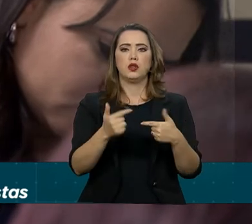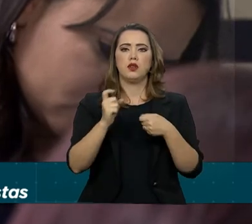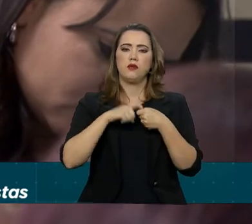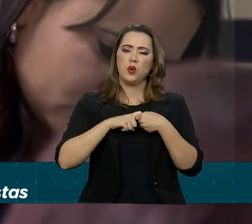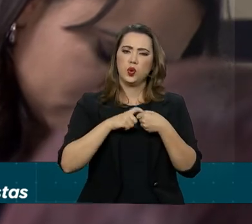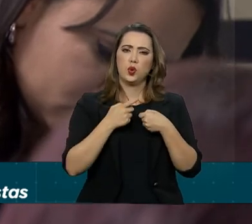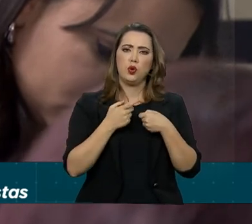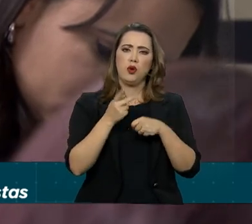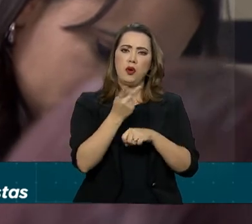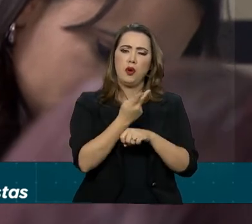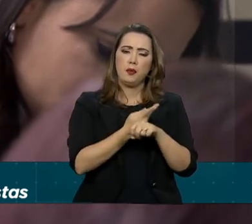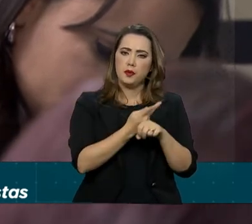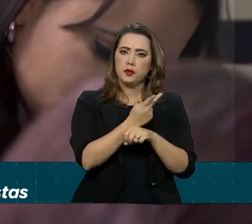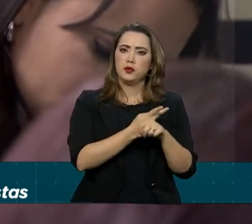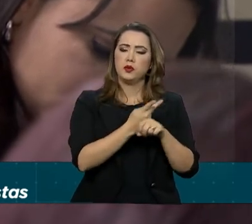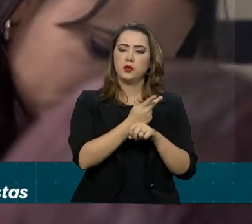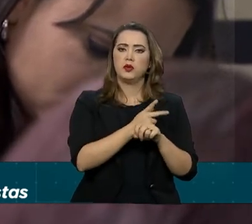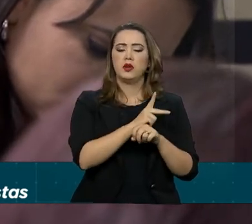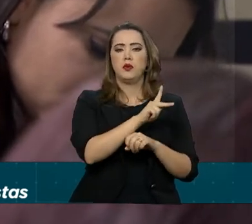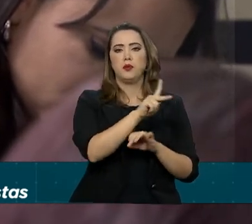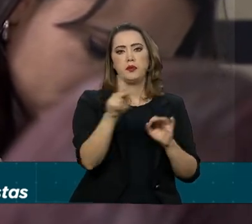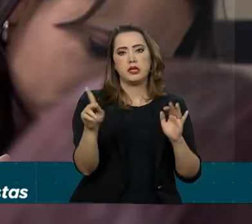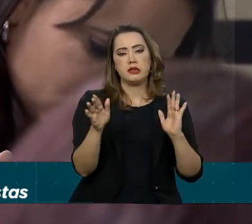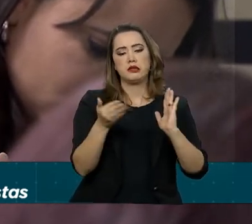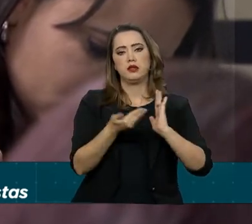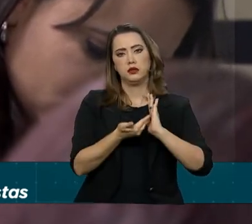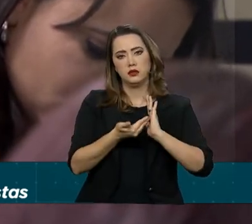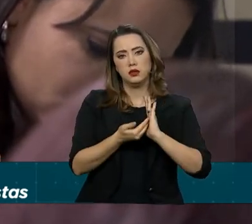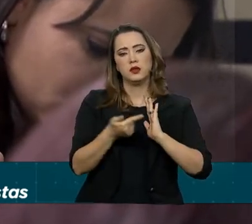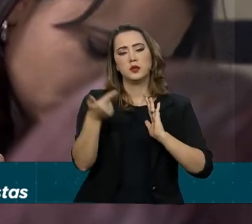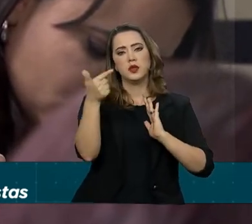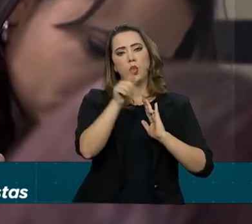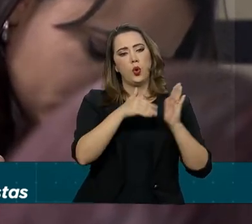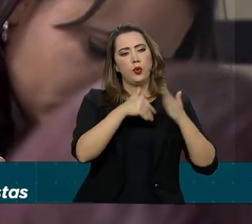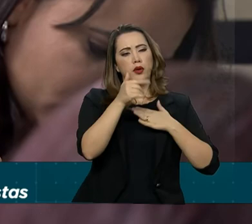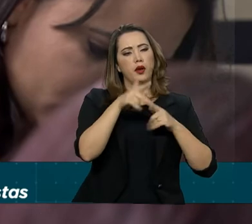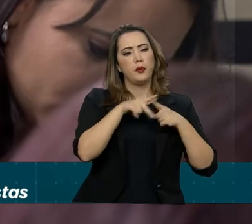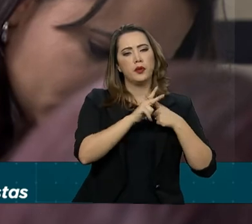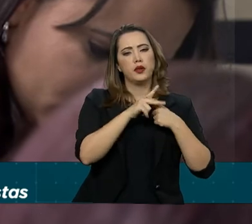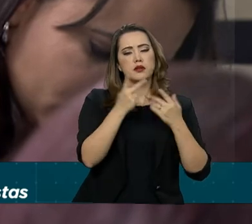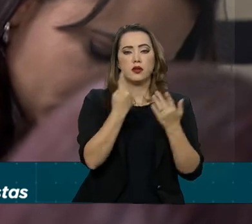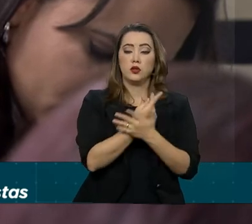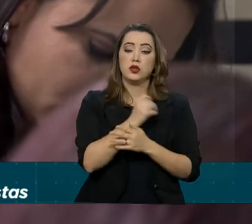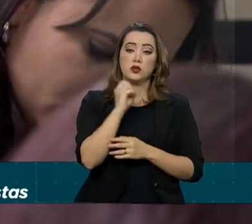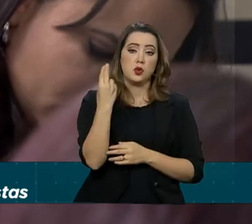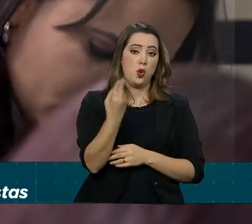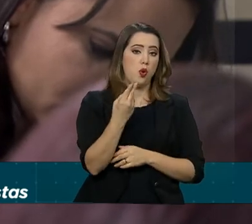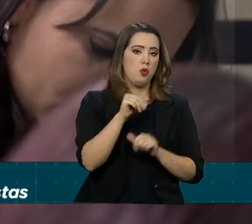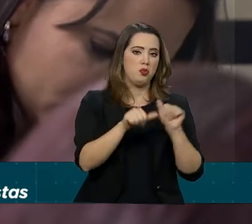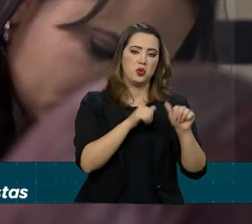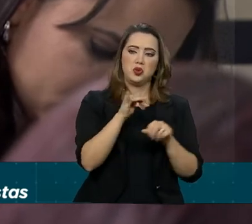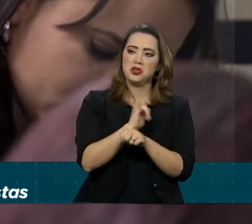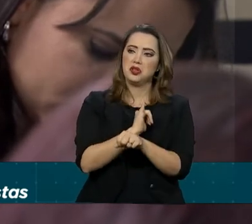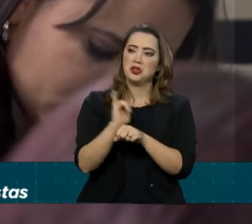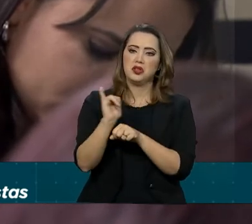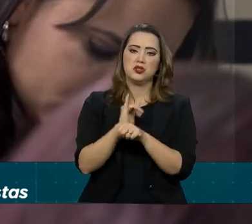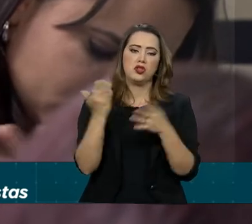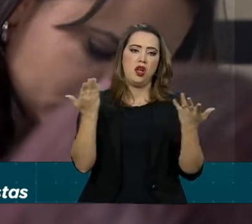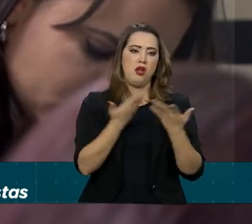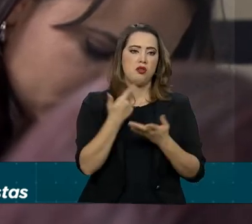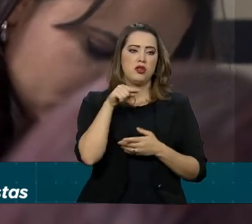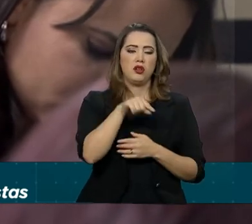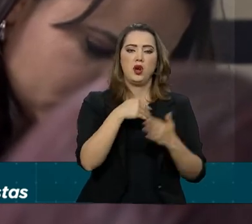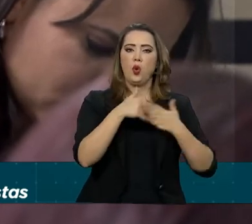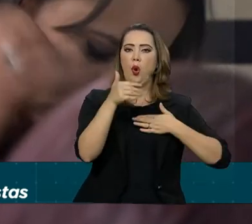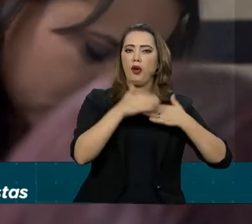procurar o Rodrigo Maia ou algum parlamentar novamente para que alguma alteração seja feita ou ele mudou a estratégia e agora ele prefere que